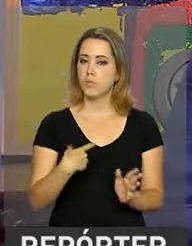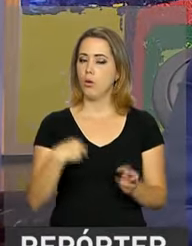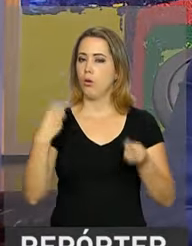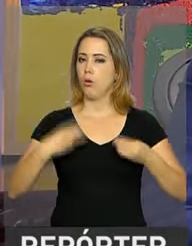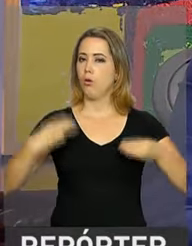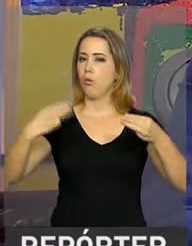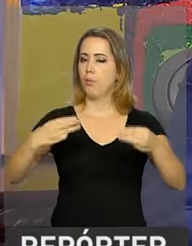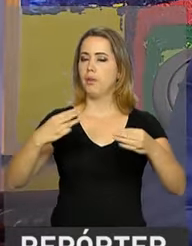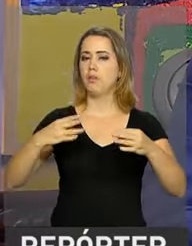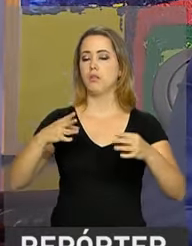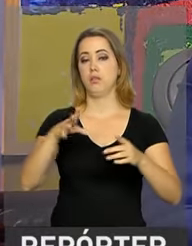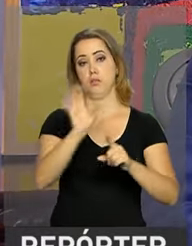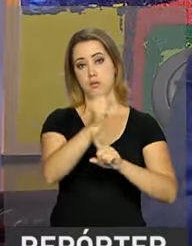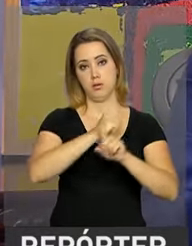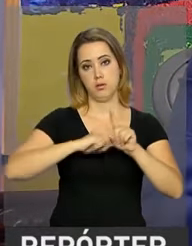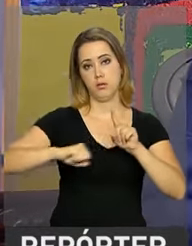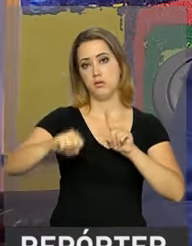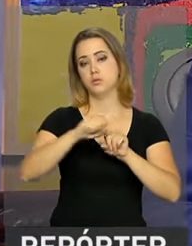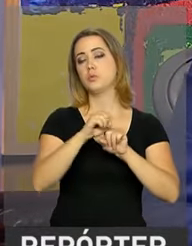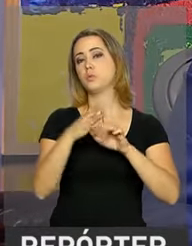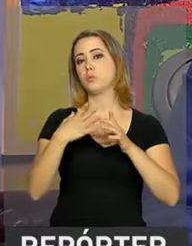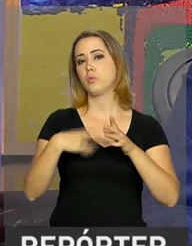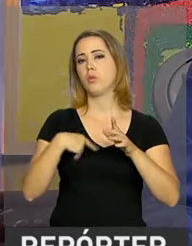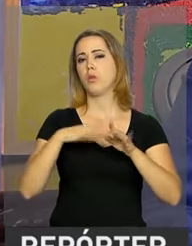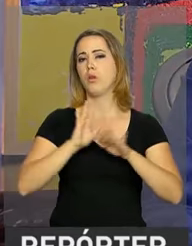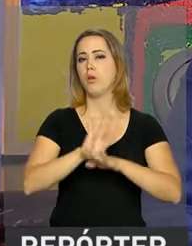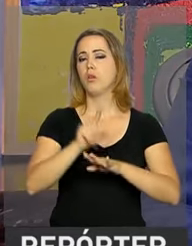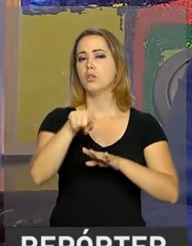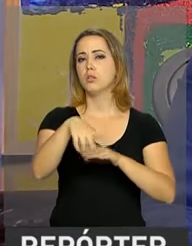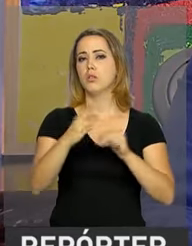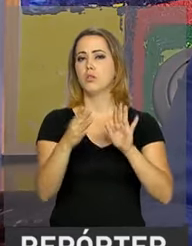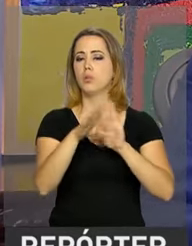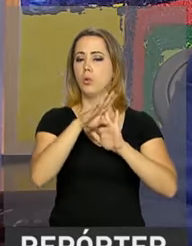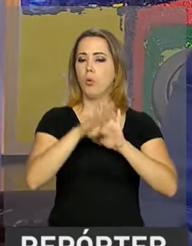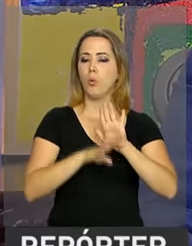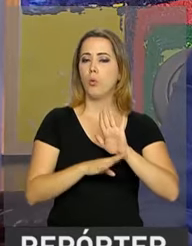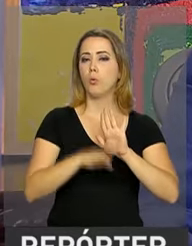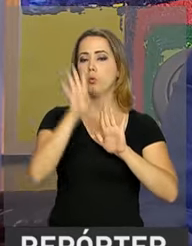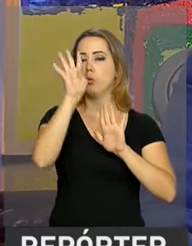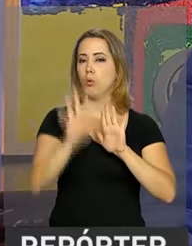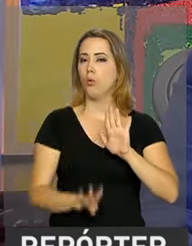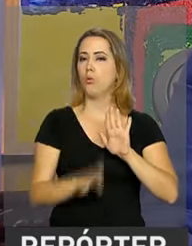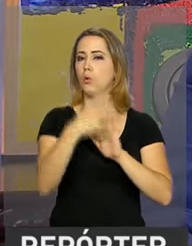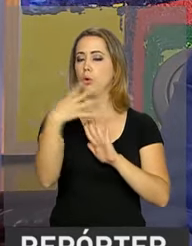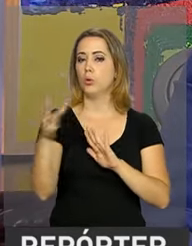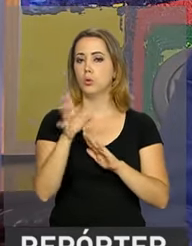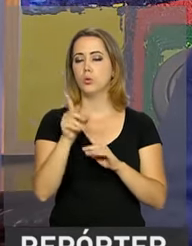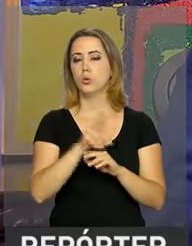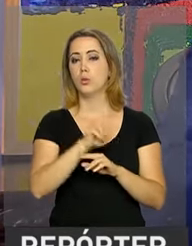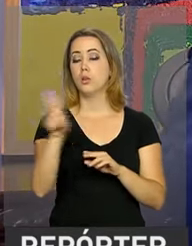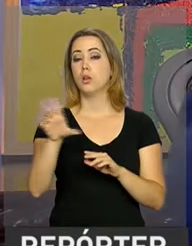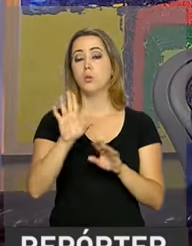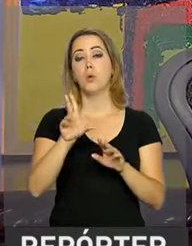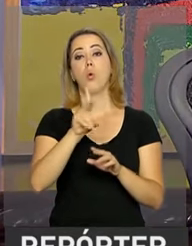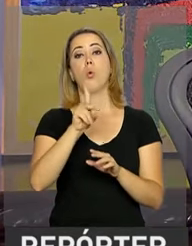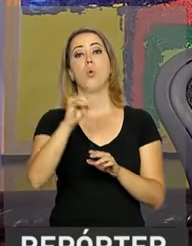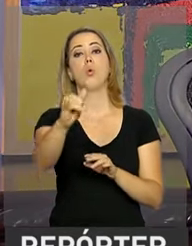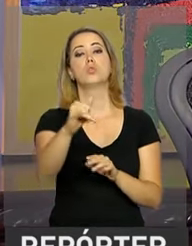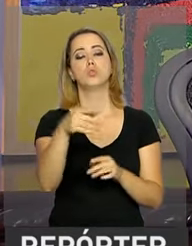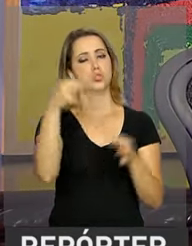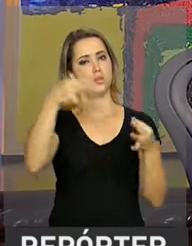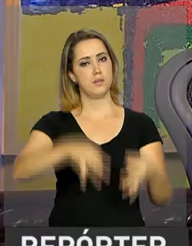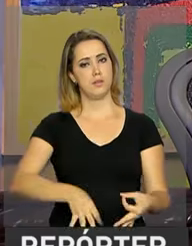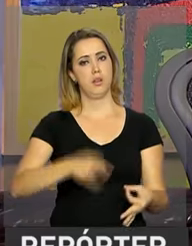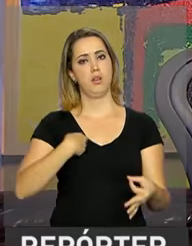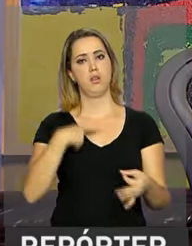Ministério do Desenvolvimento Social e Agrário vai divulgar um cronograma de cadastramento dessas pessoas. Em 2017